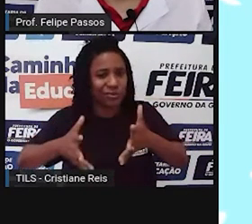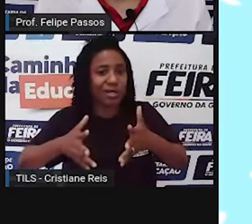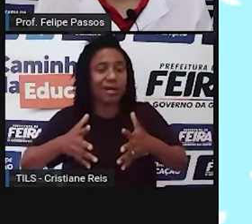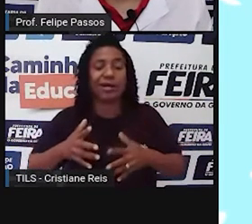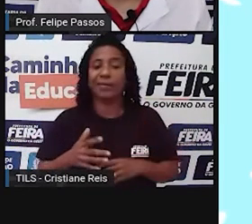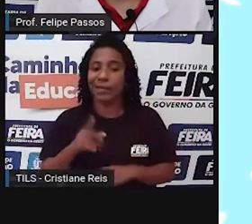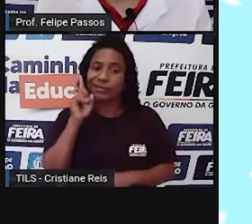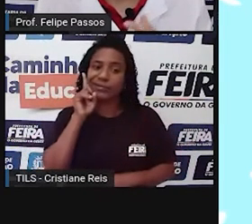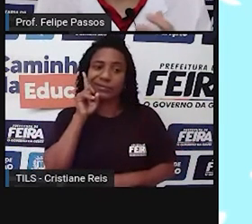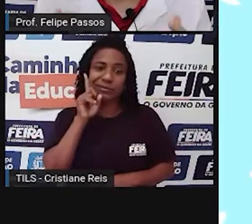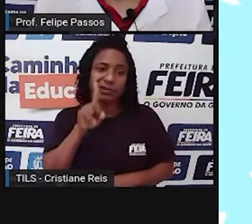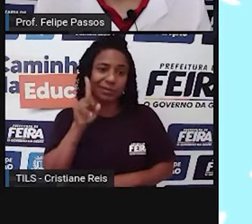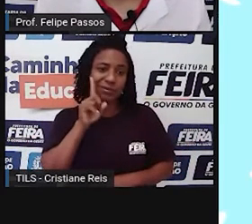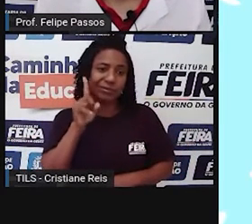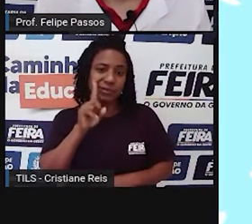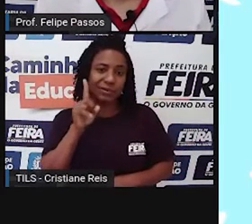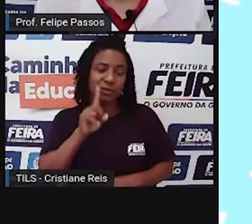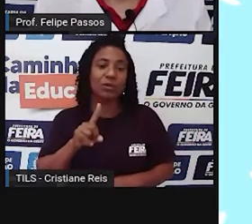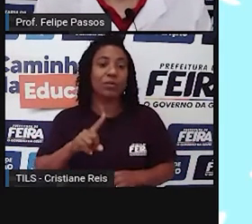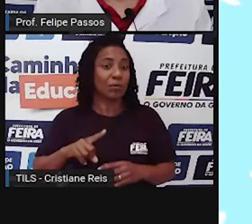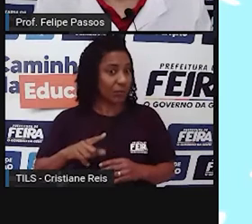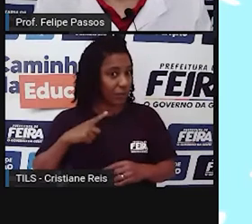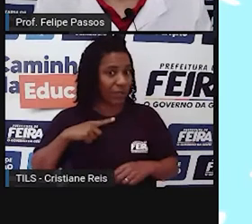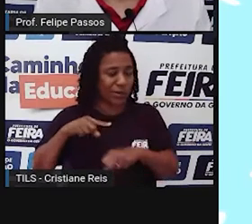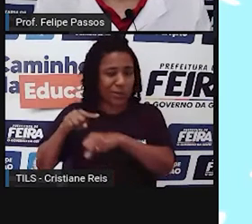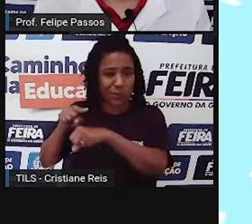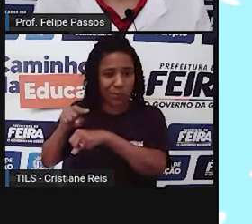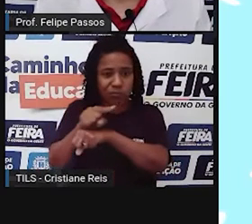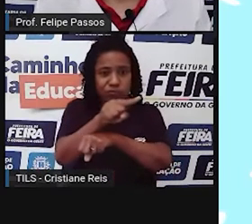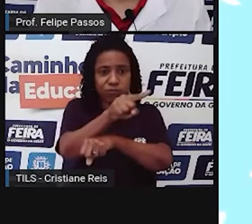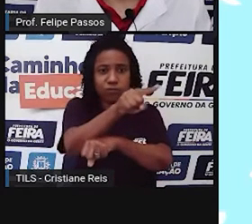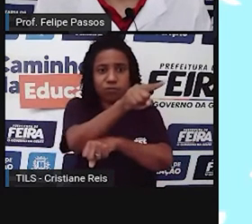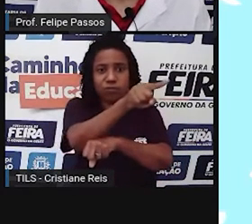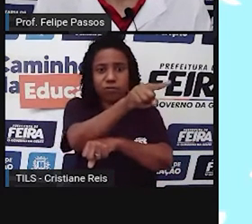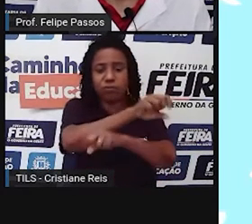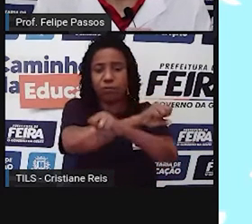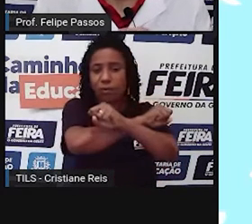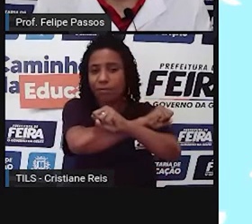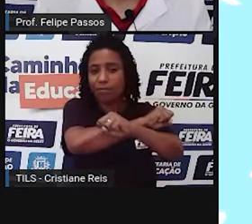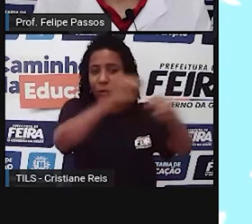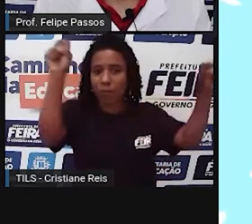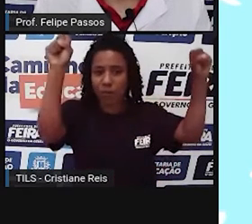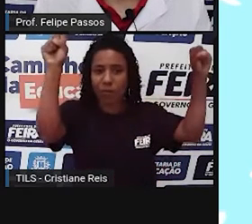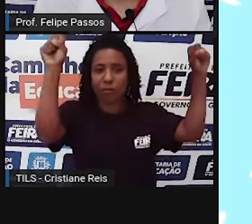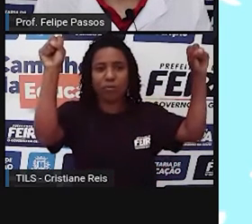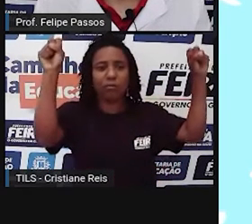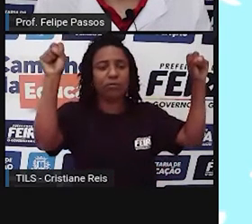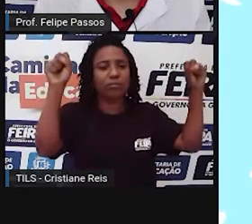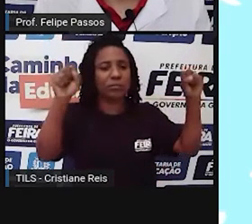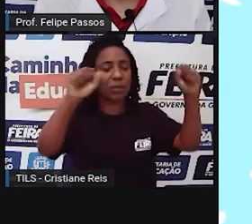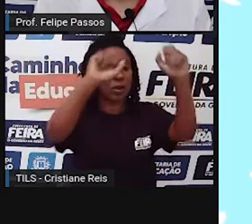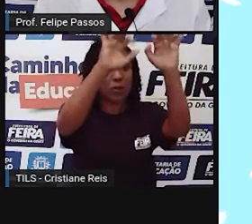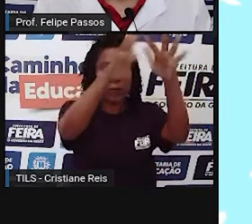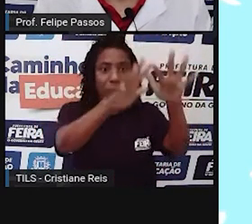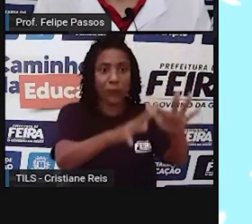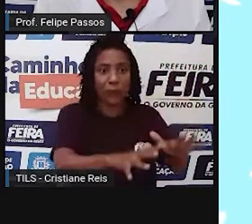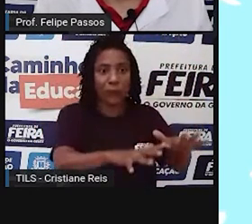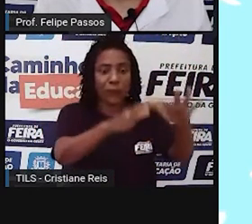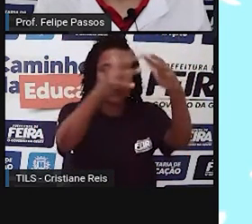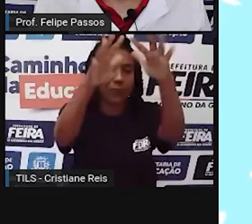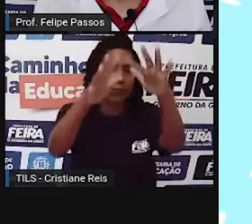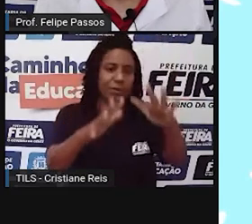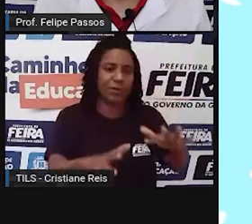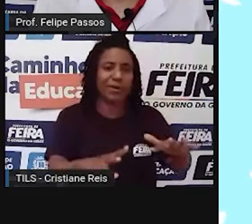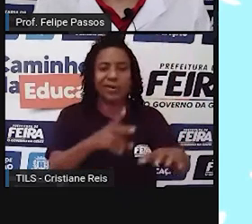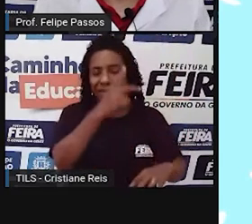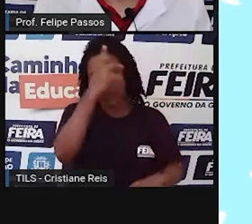bomba atômica é uma arma de destruição em massa. Então, imediatamente, no momento que aquela bomba ali explodiu, milhares